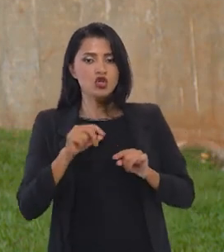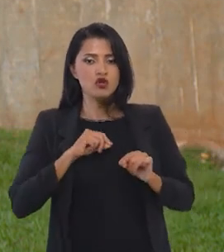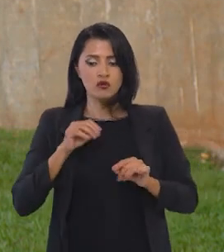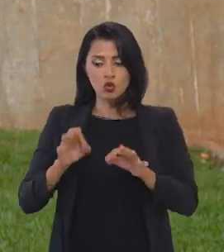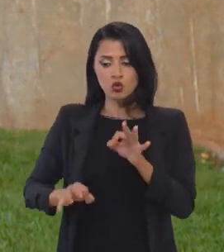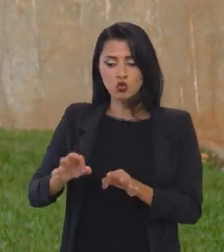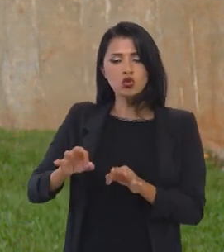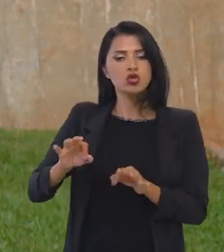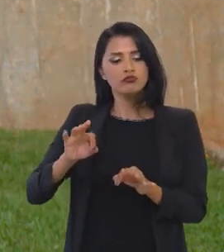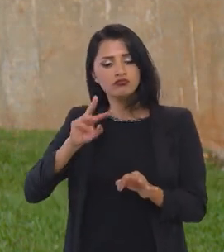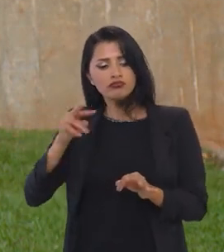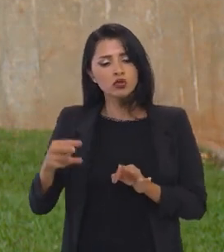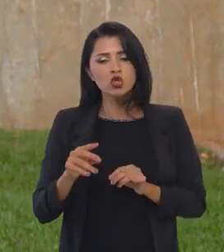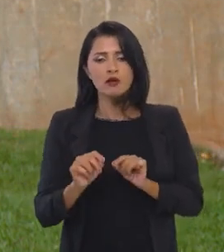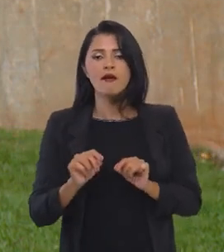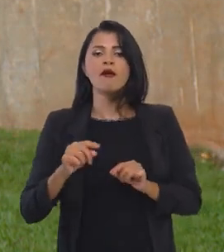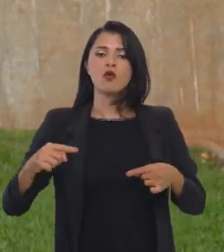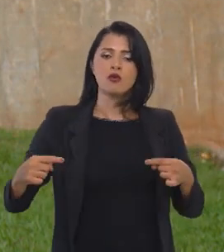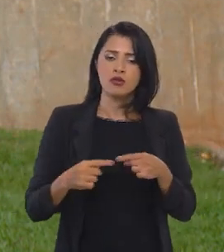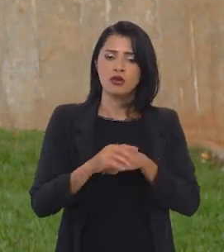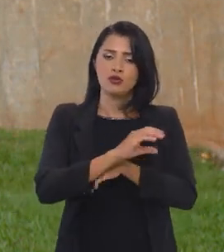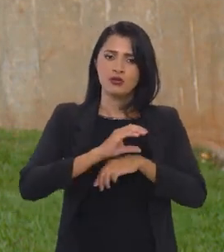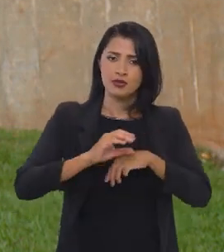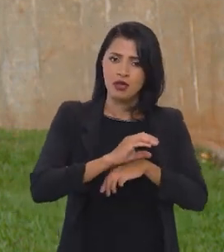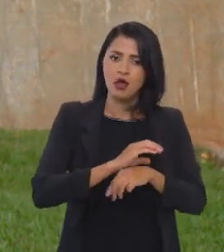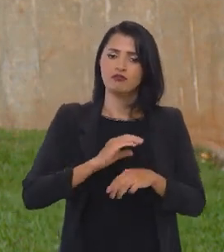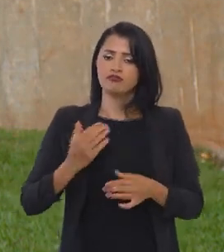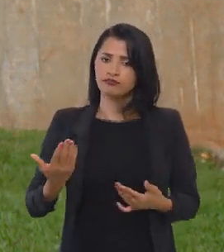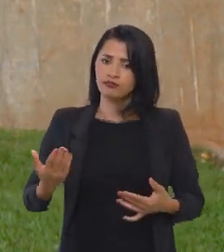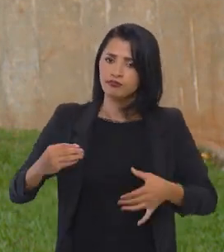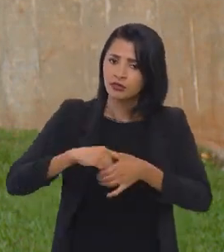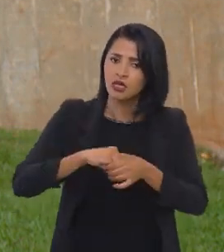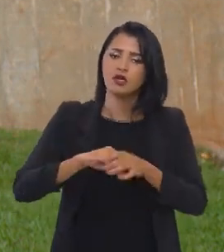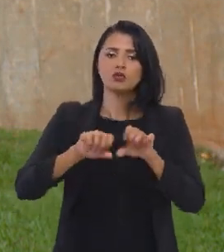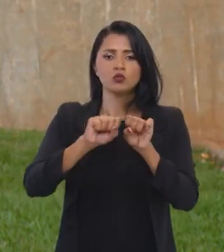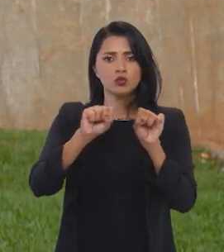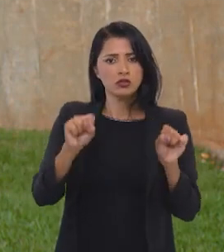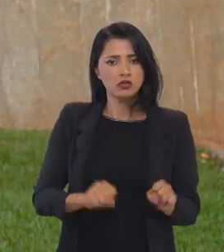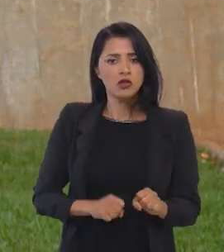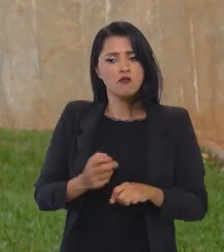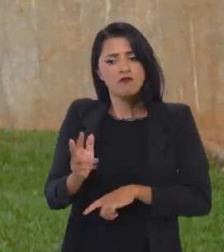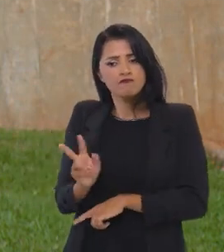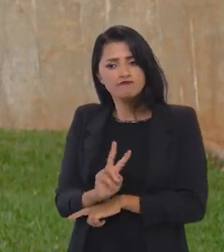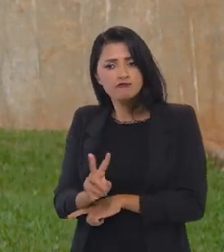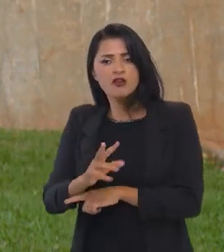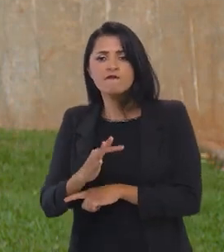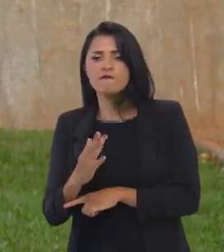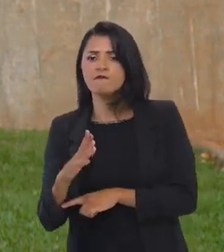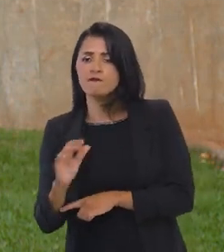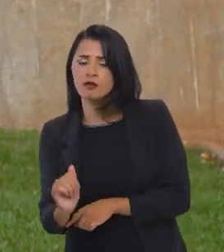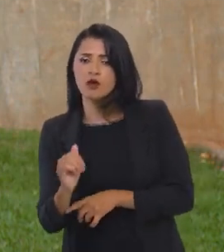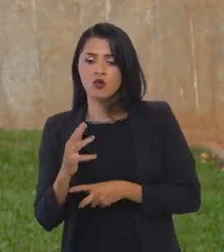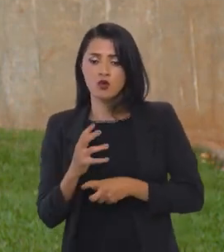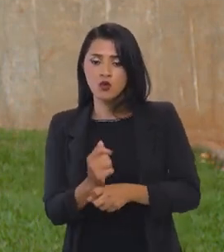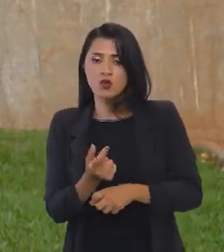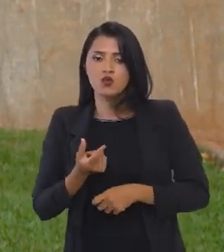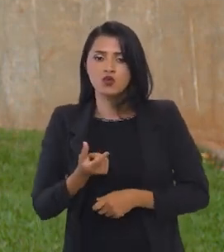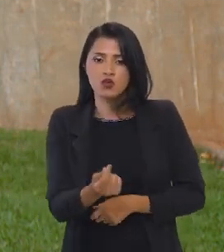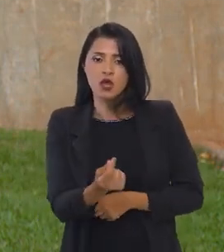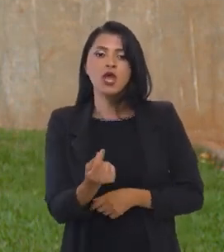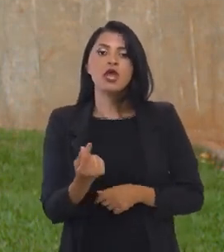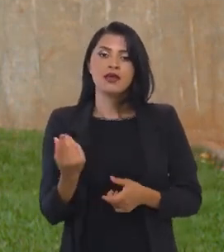vista jurídico, que ela seja constitucional, que ela esteja integrada no sistema fiscal, financeiro,